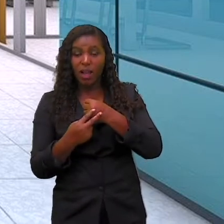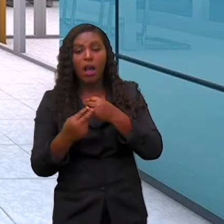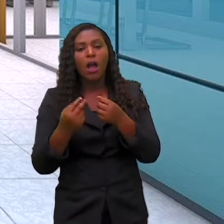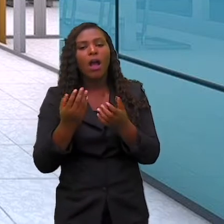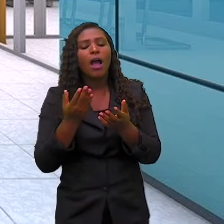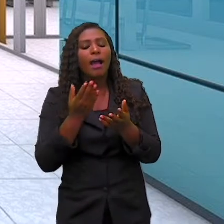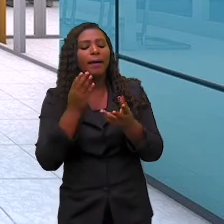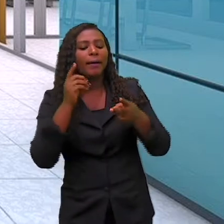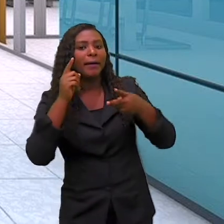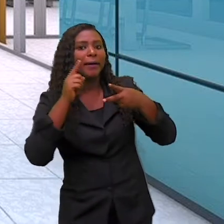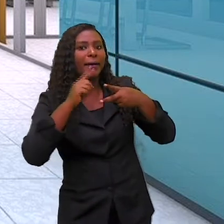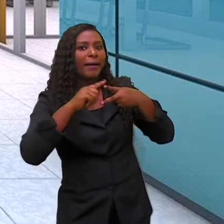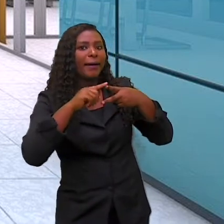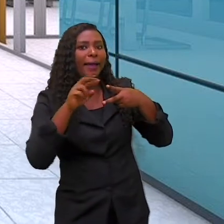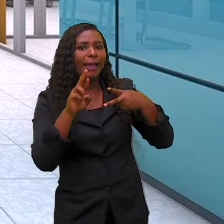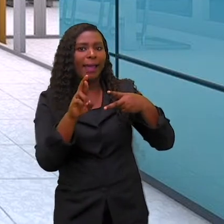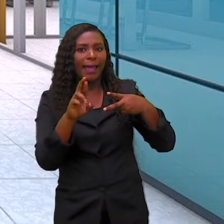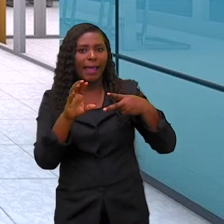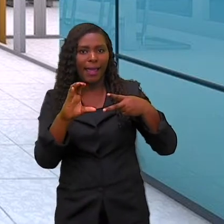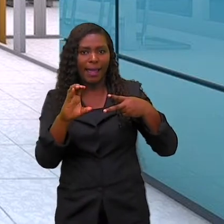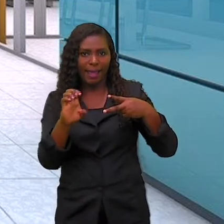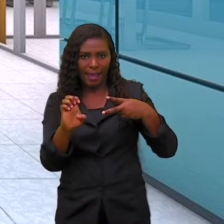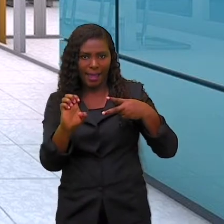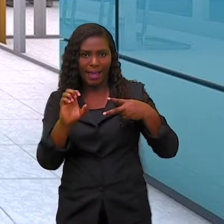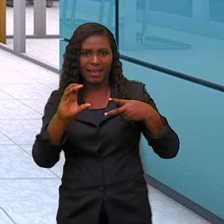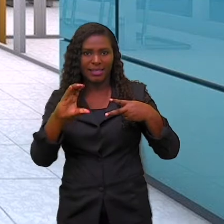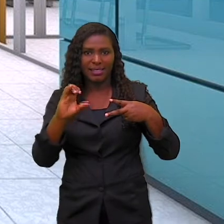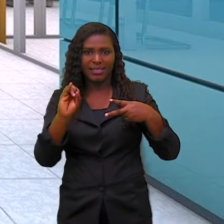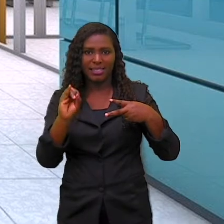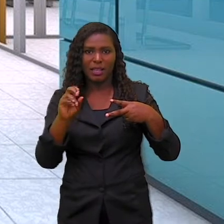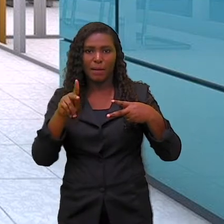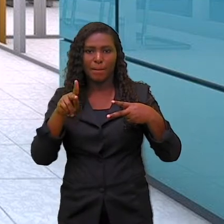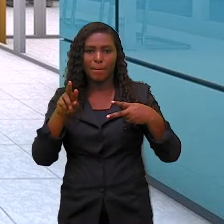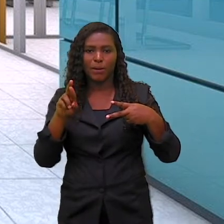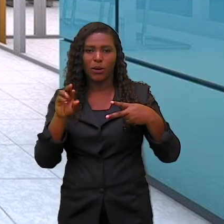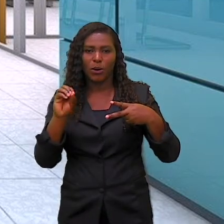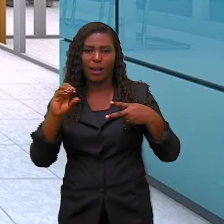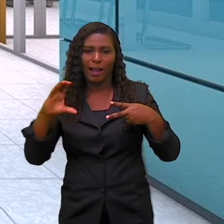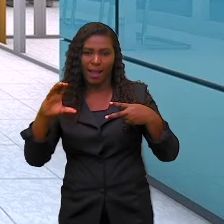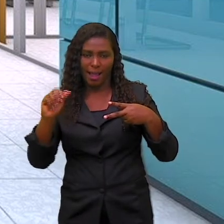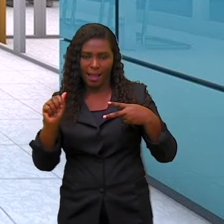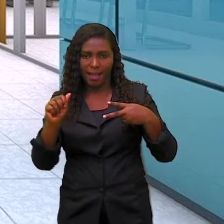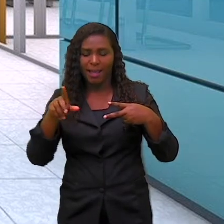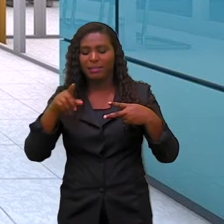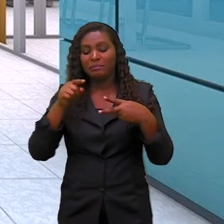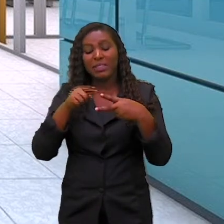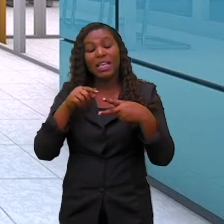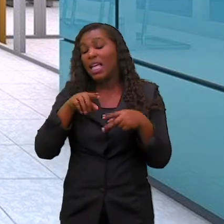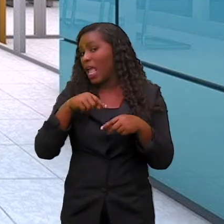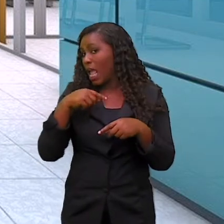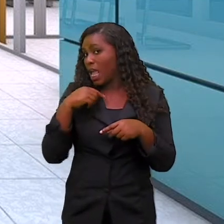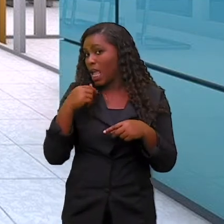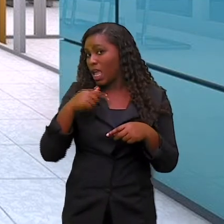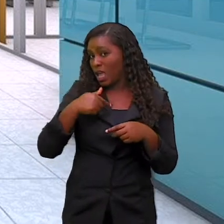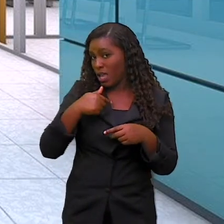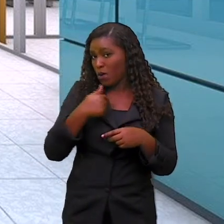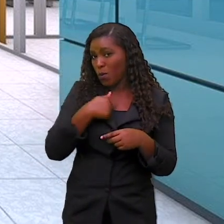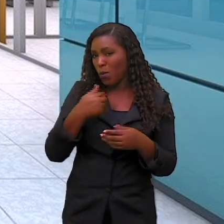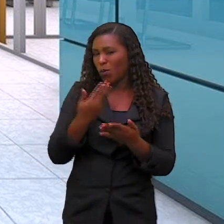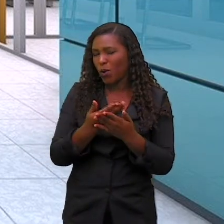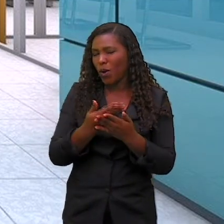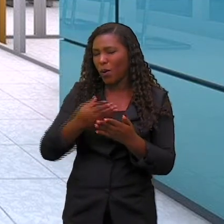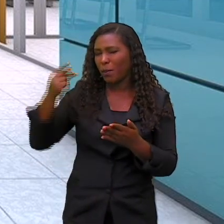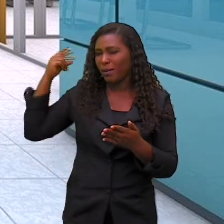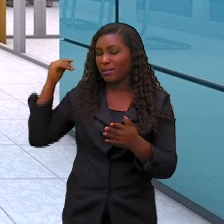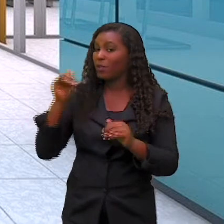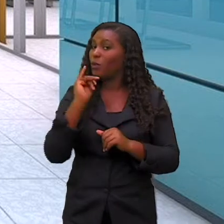recíproca. Eu não tinha falado da última vez, não. Eu deixei essa de surpresa pra vocês, tá? Mas podem ficar tranquilos que